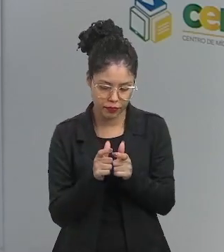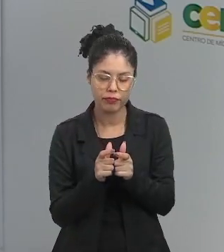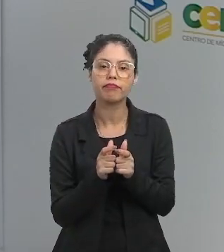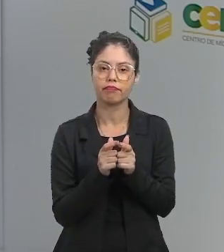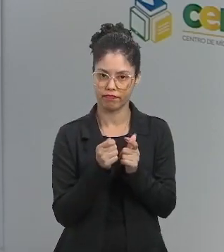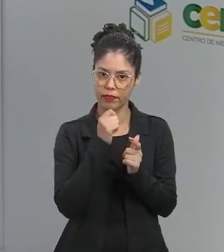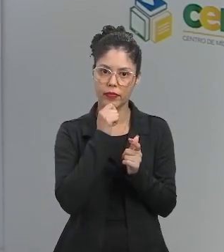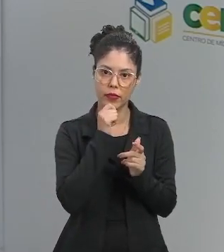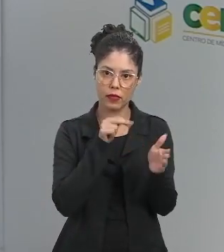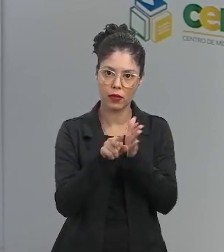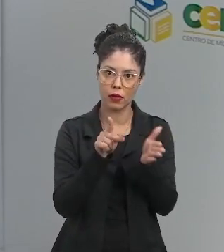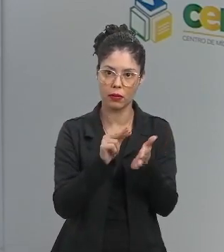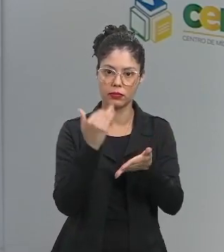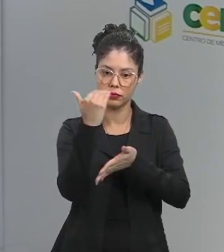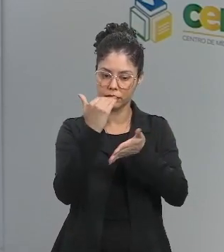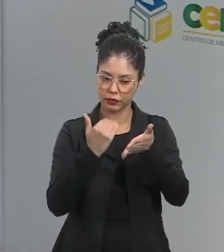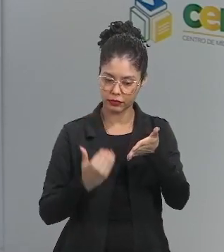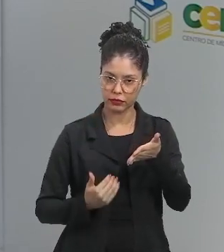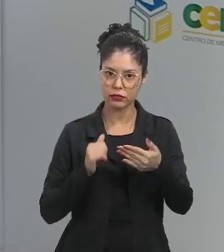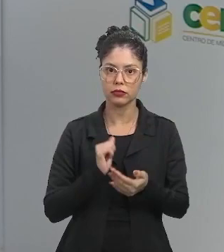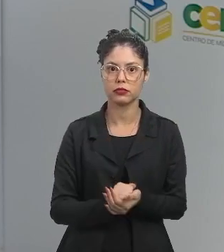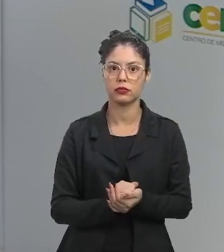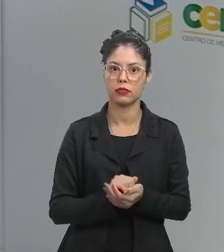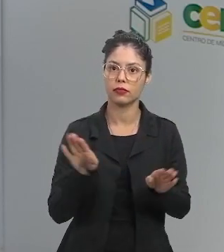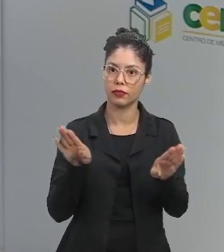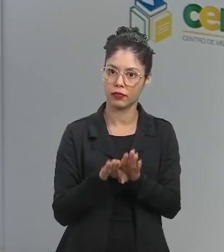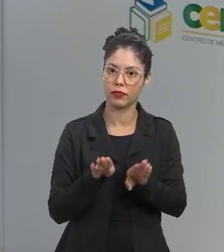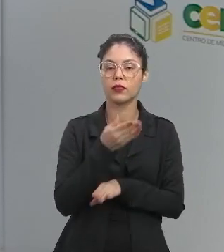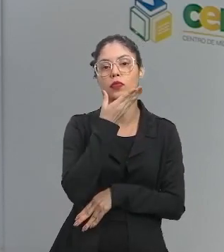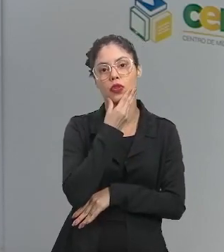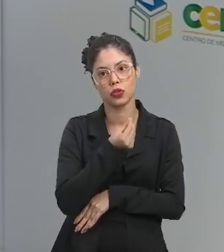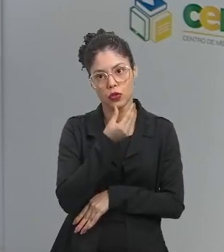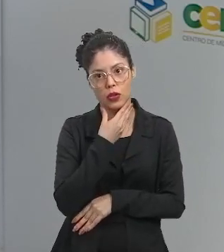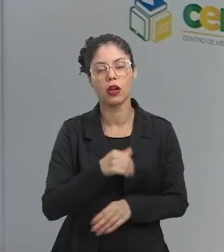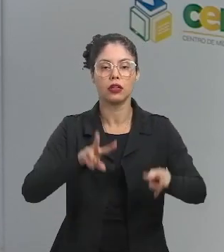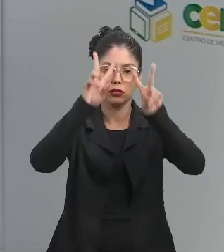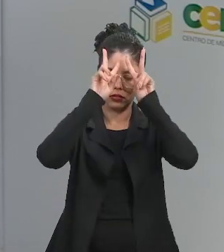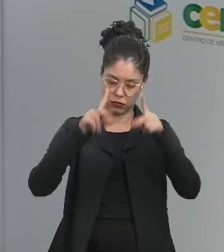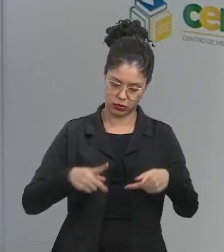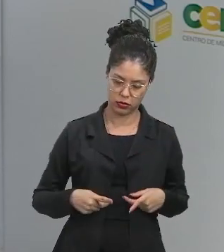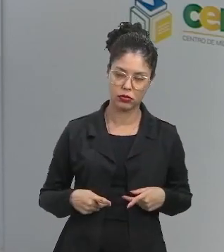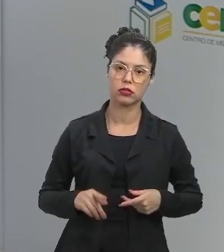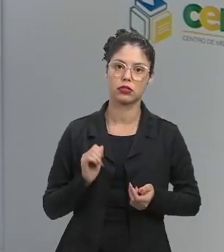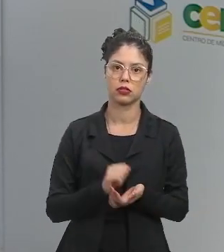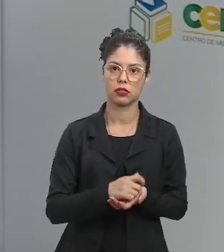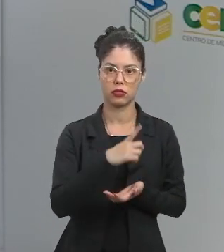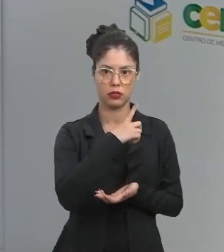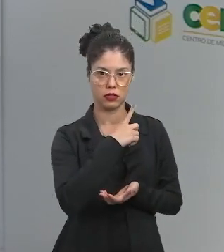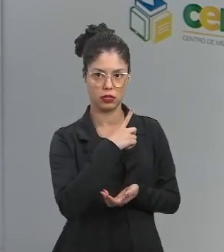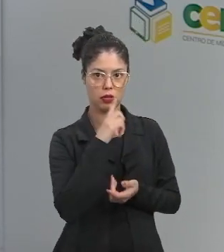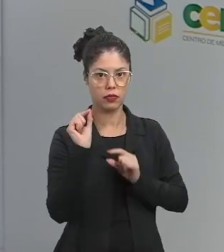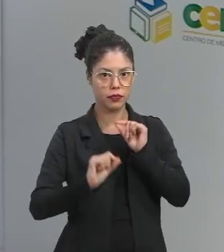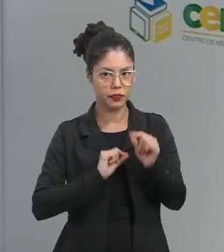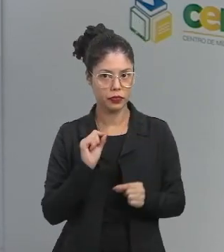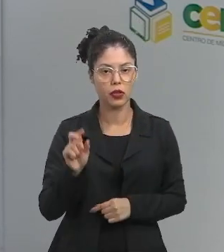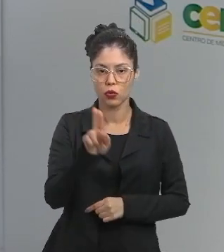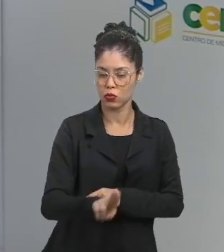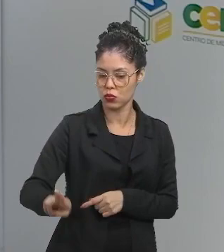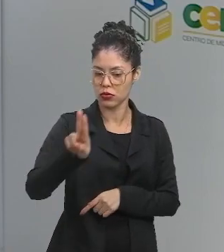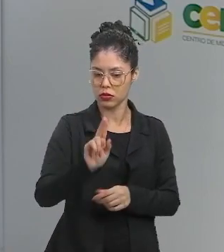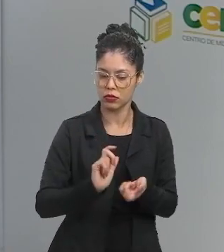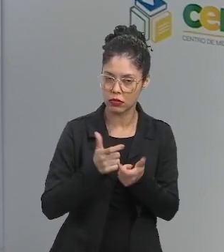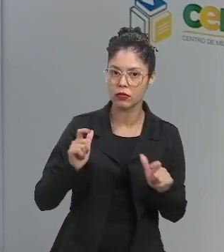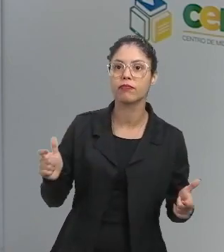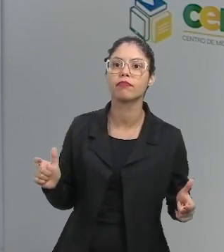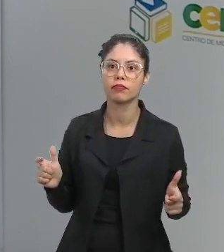biodiversidade. E também tratando que os homens, a humanidade, ela está usando tanto